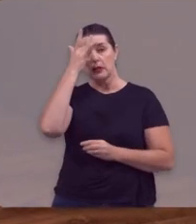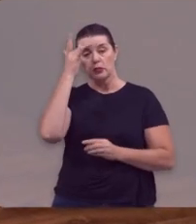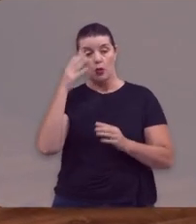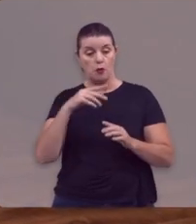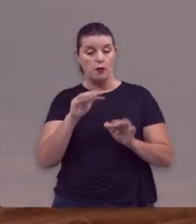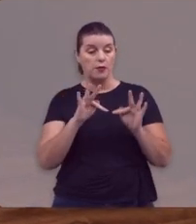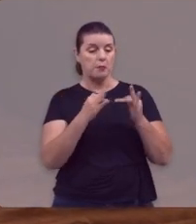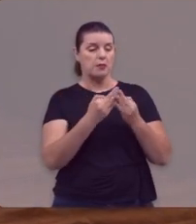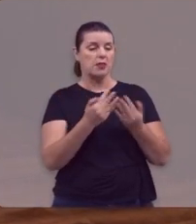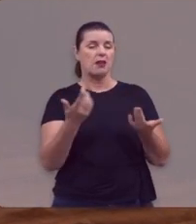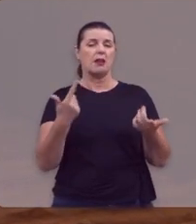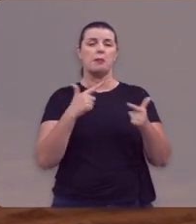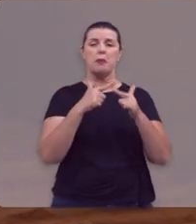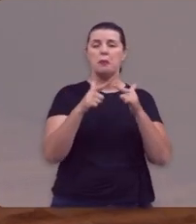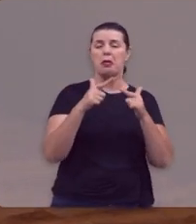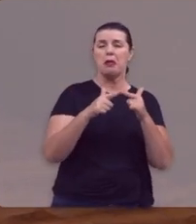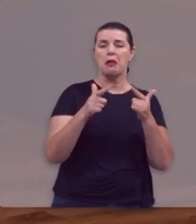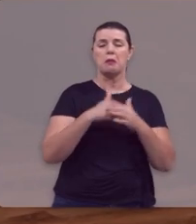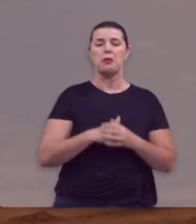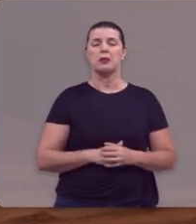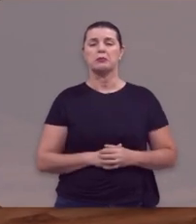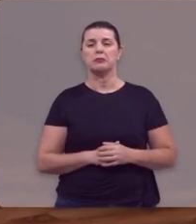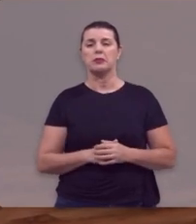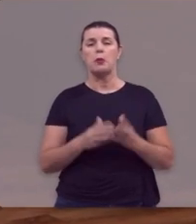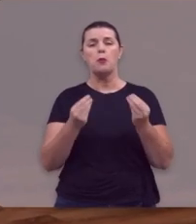muitos filhos machucados,